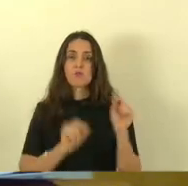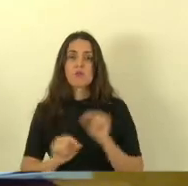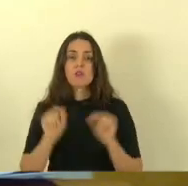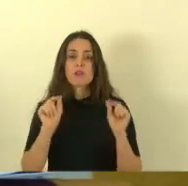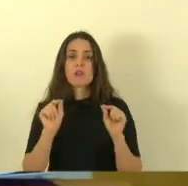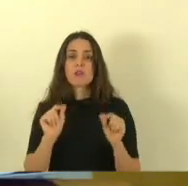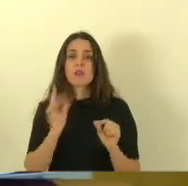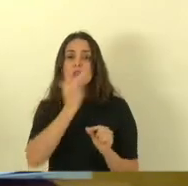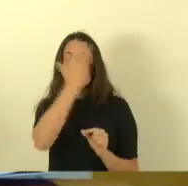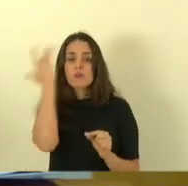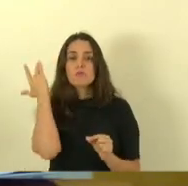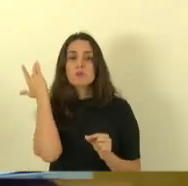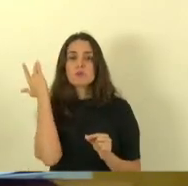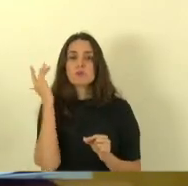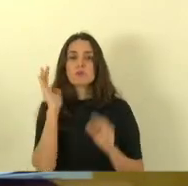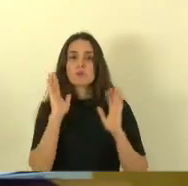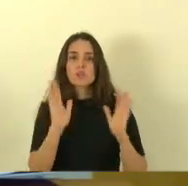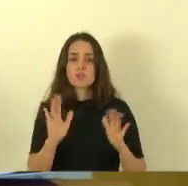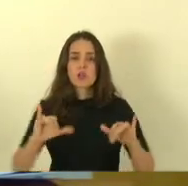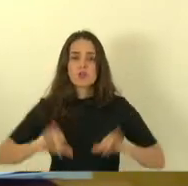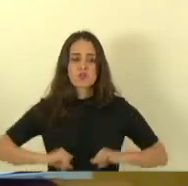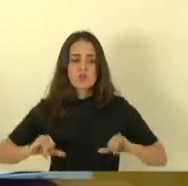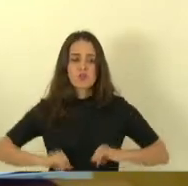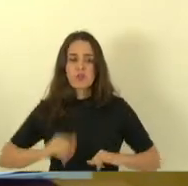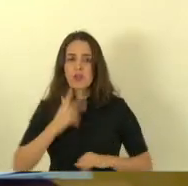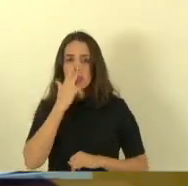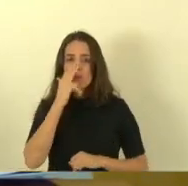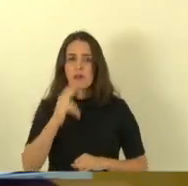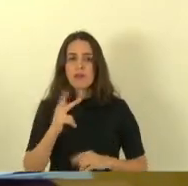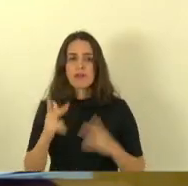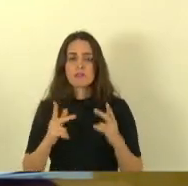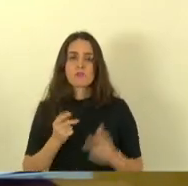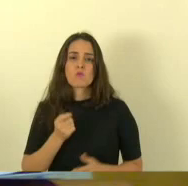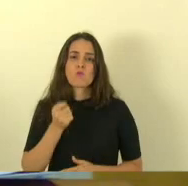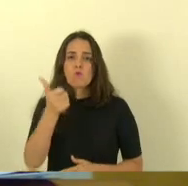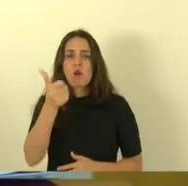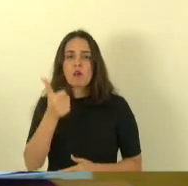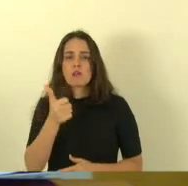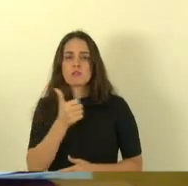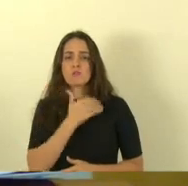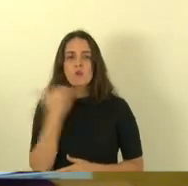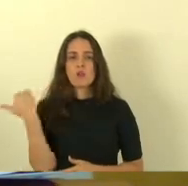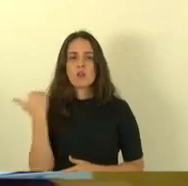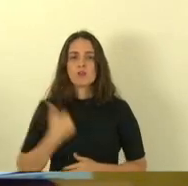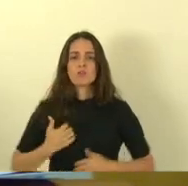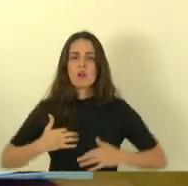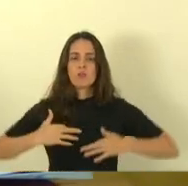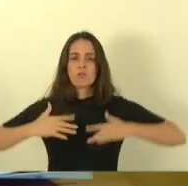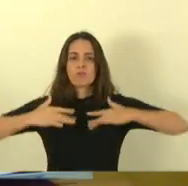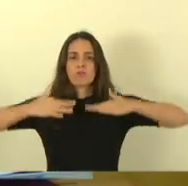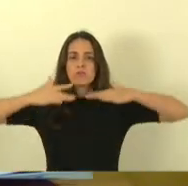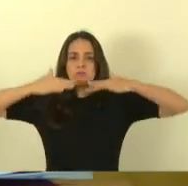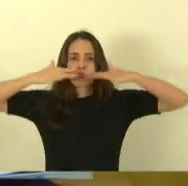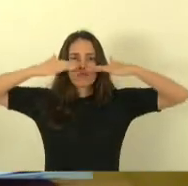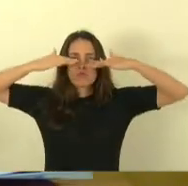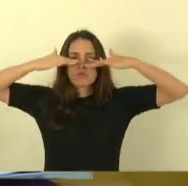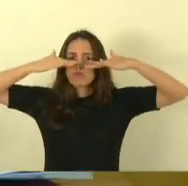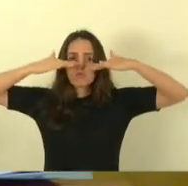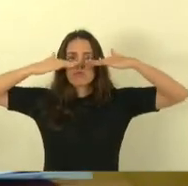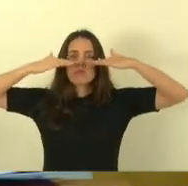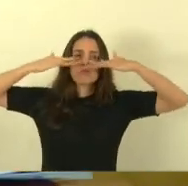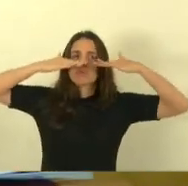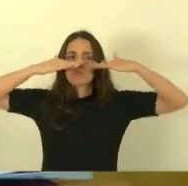os que estão com água aqui quase no nariz ó pessoal a água já tá aqui no nariz já tá quase todo mundo se